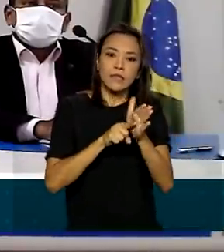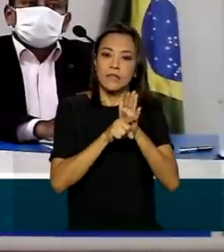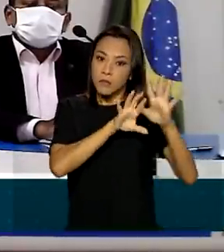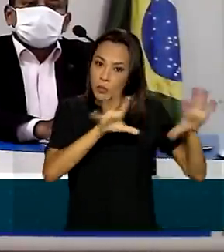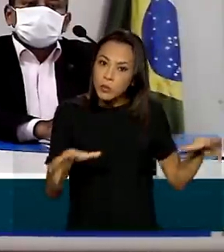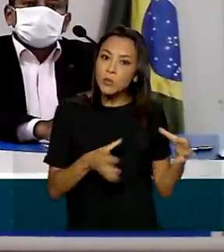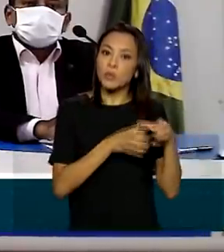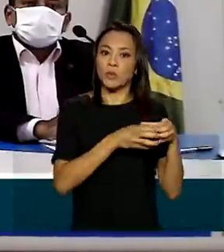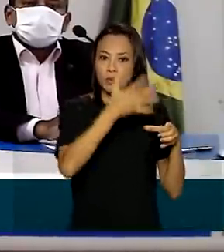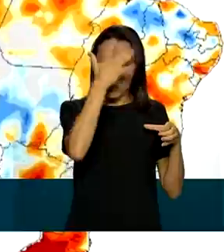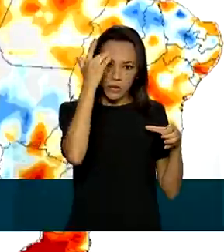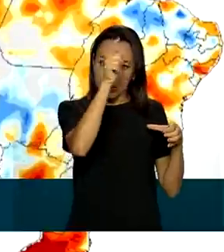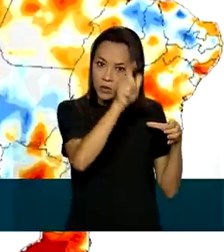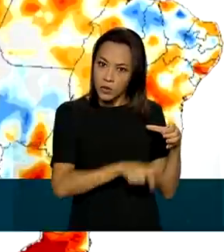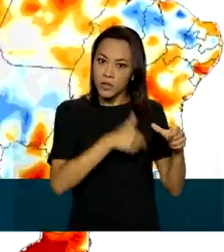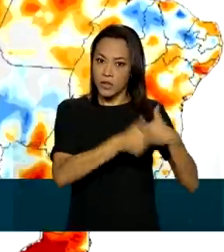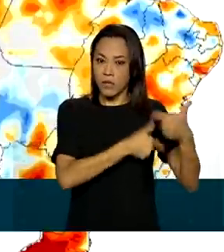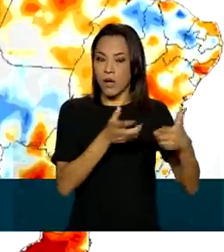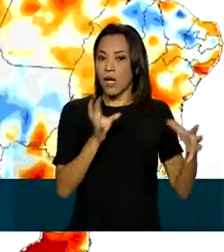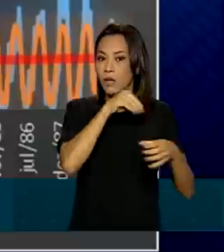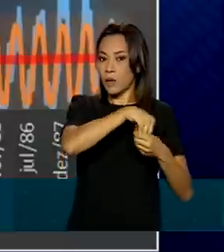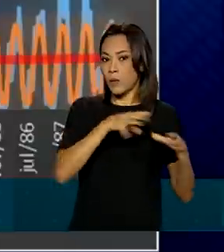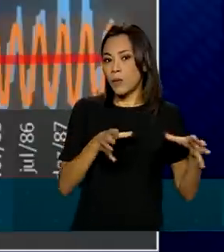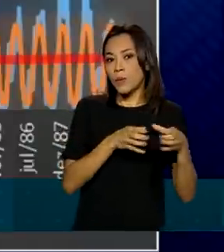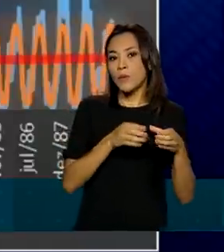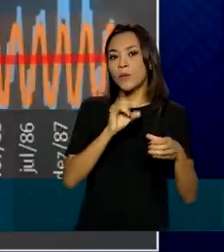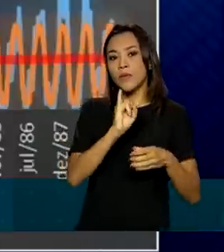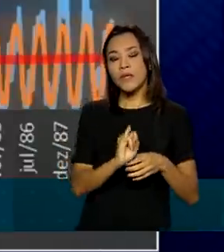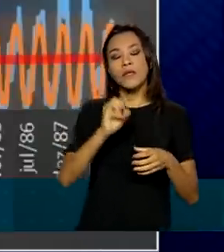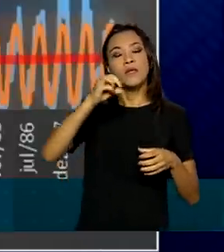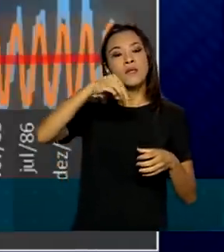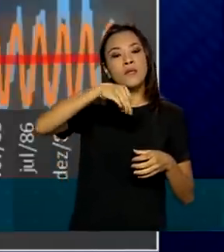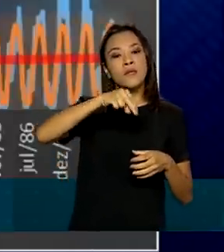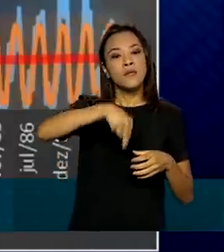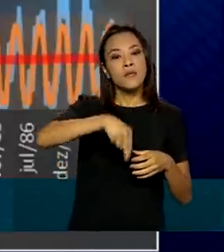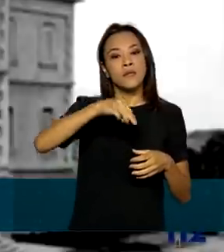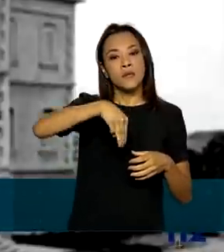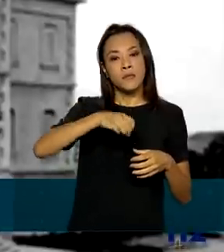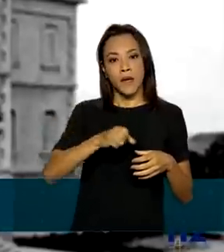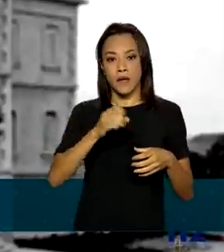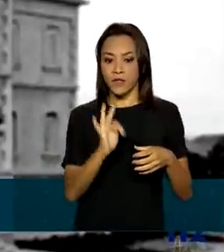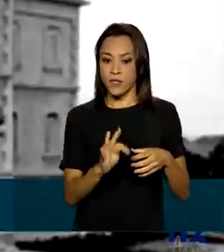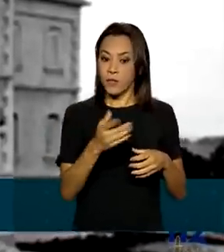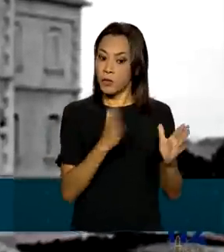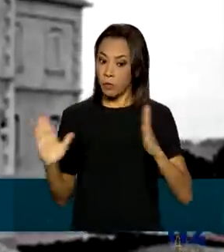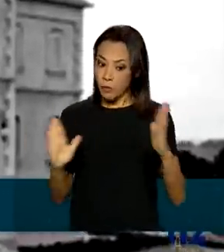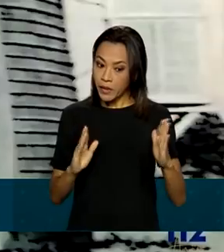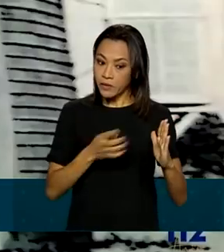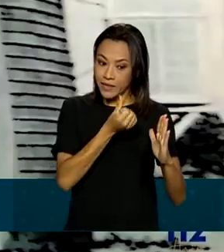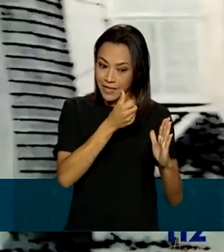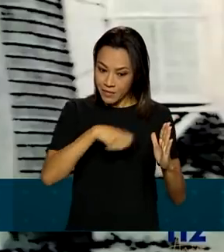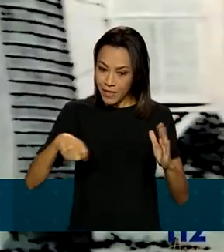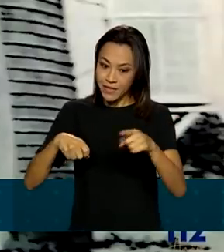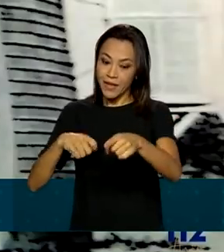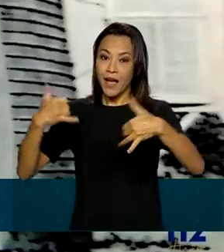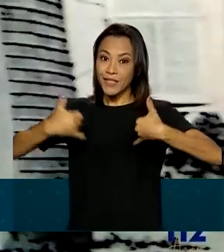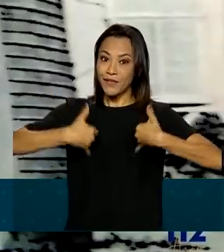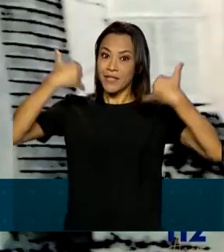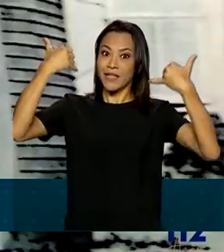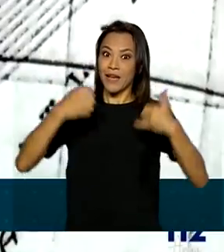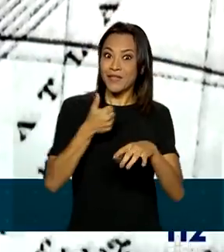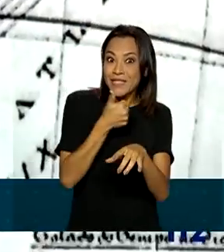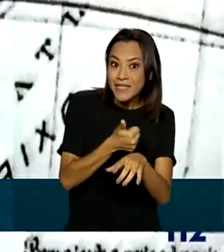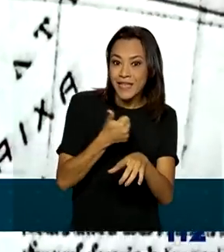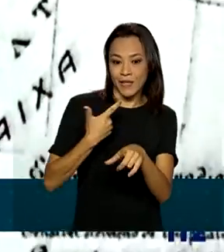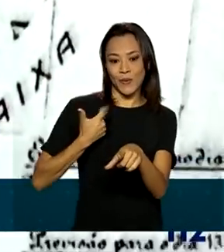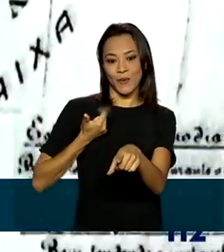meteorologistas do IMET. O lançamento da previsão climática para seis meses ocorre no aniversário de 112 anos do